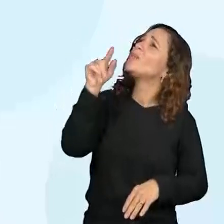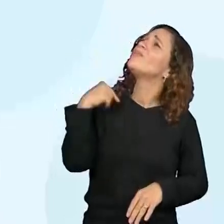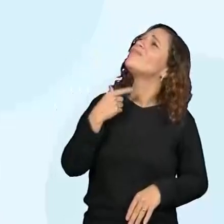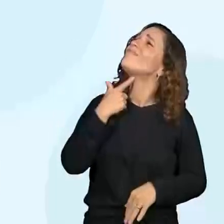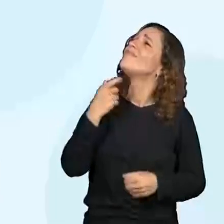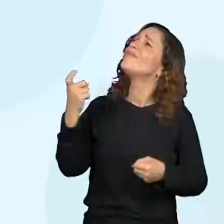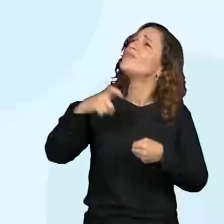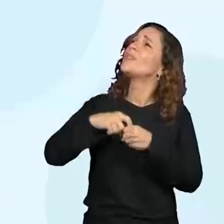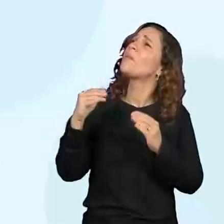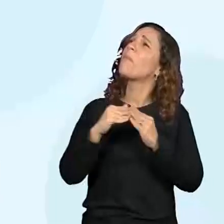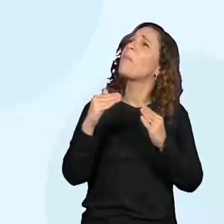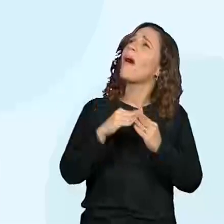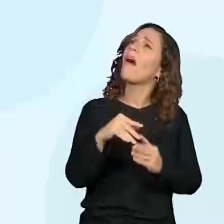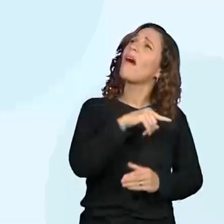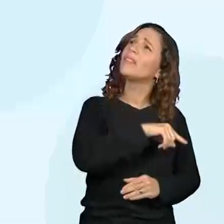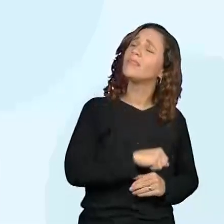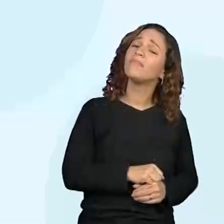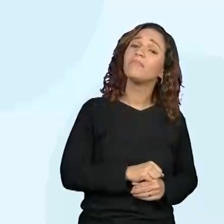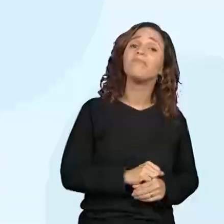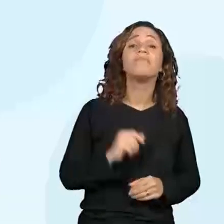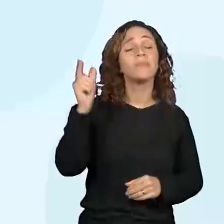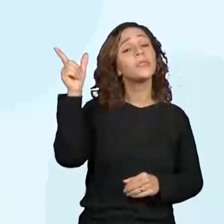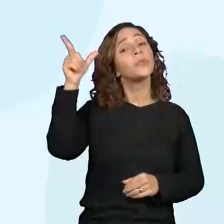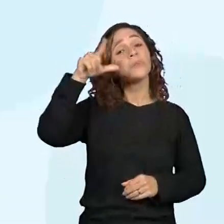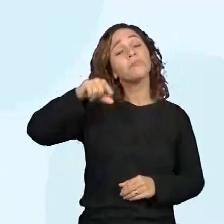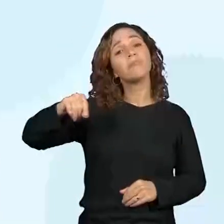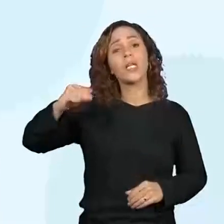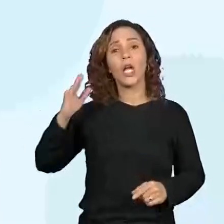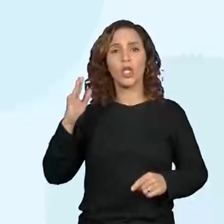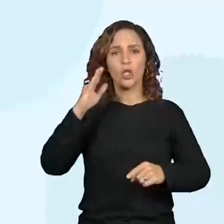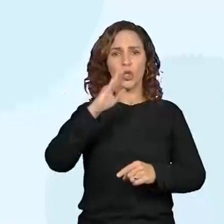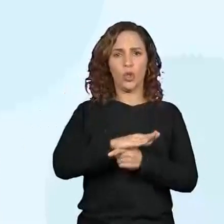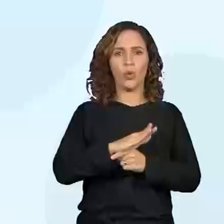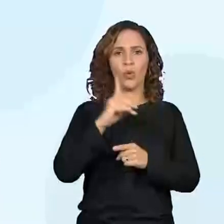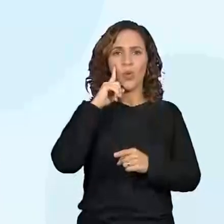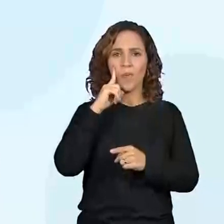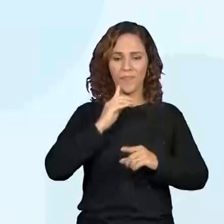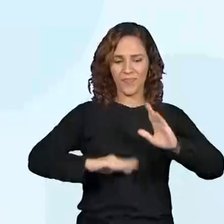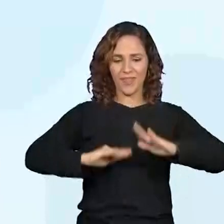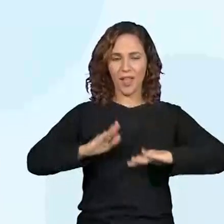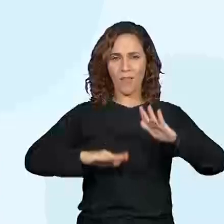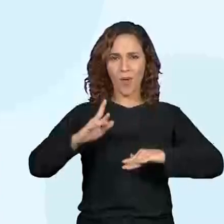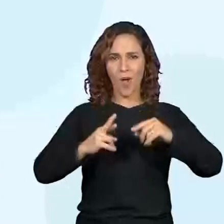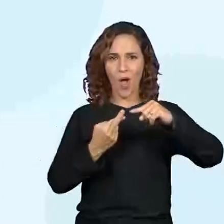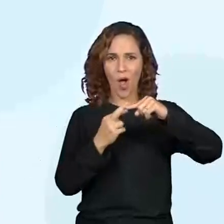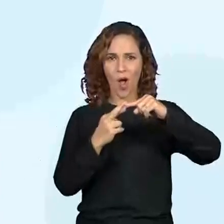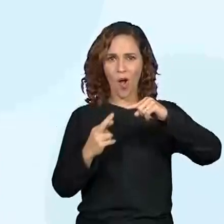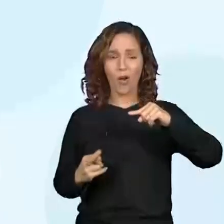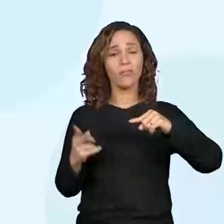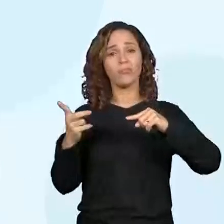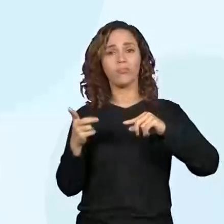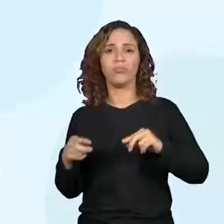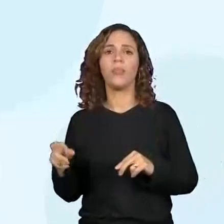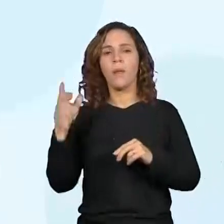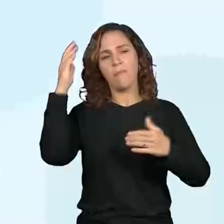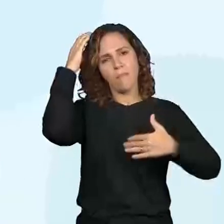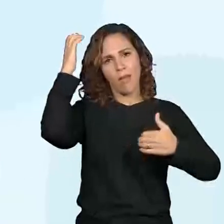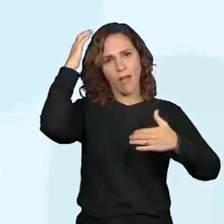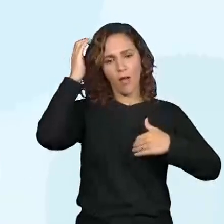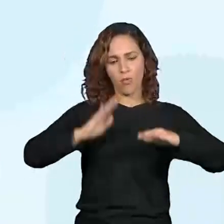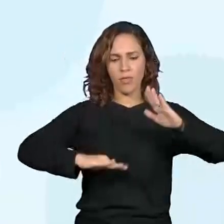Ela o ajudou amarrando uma corda no tamborzinho e ele sentou-se no instrumento.